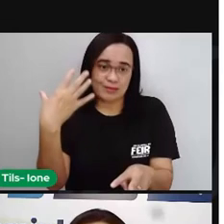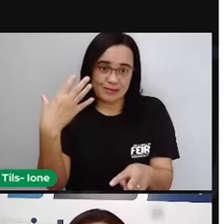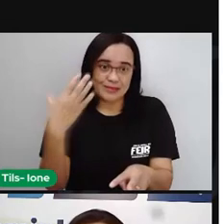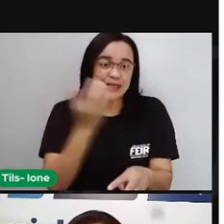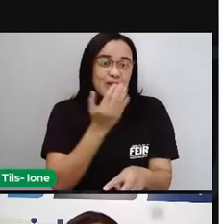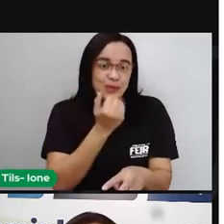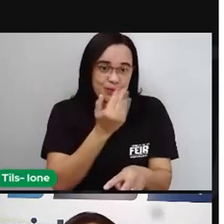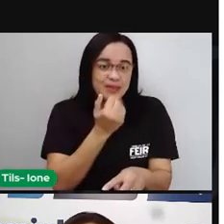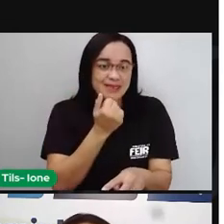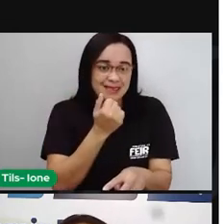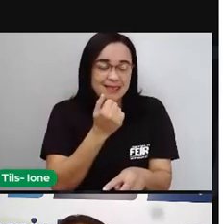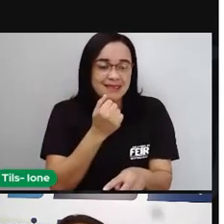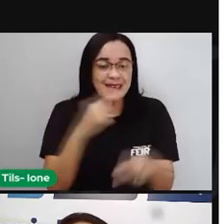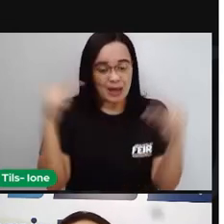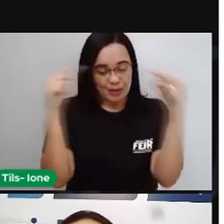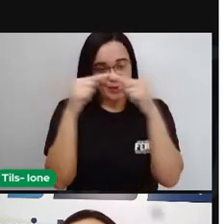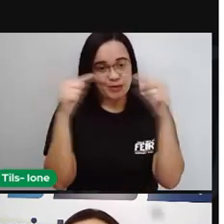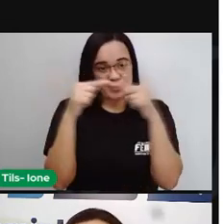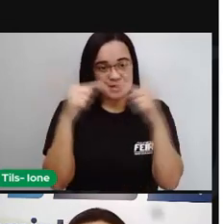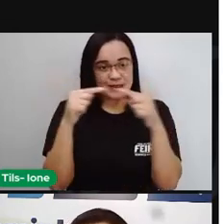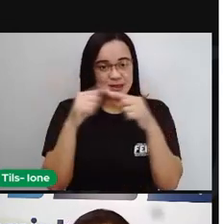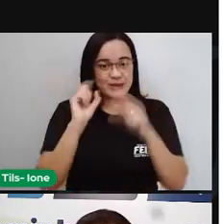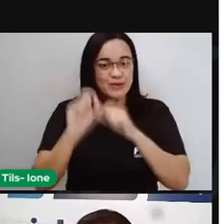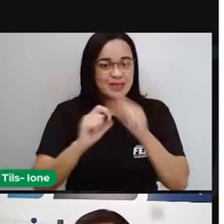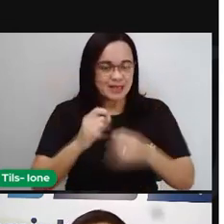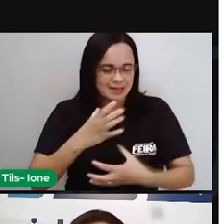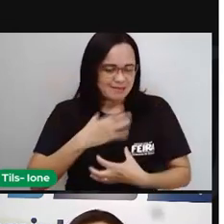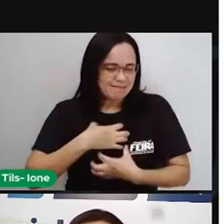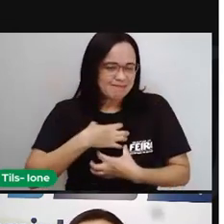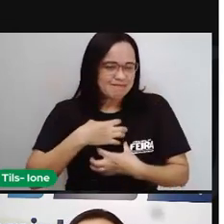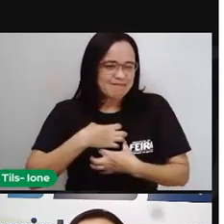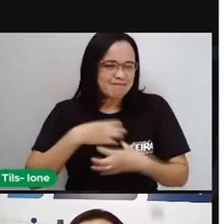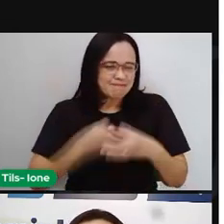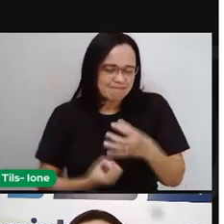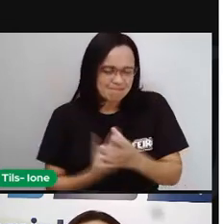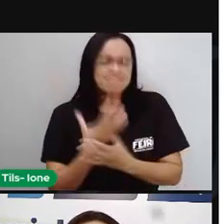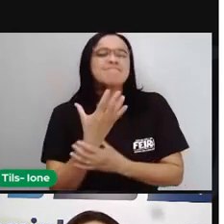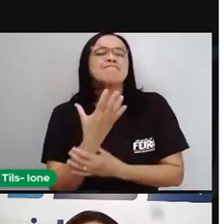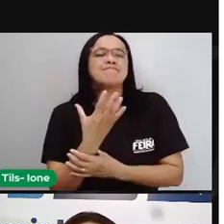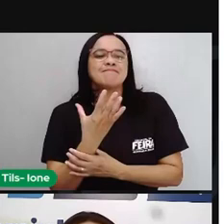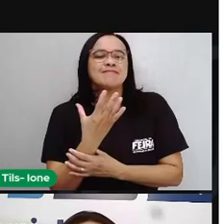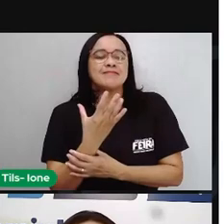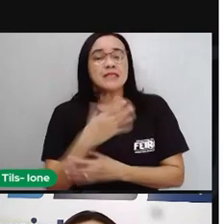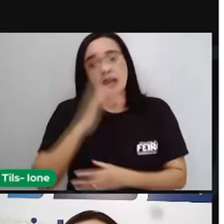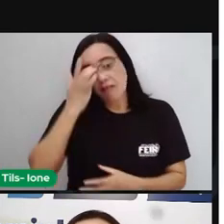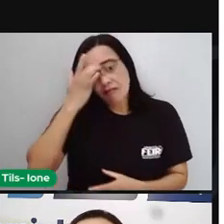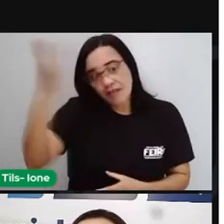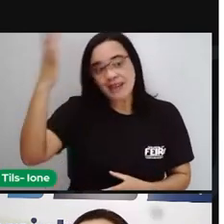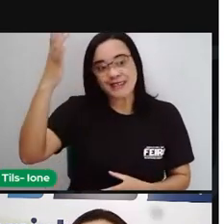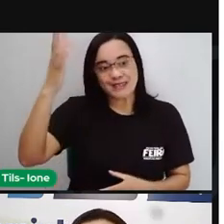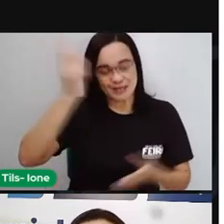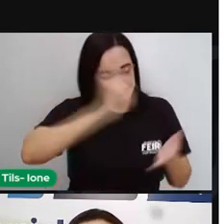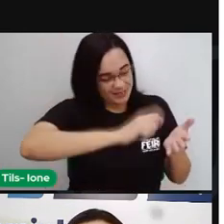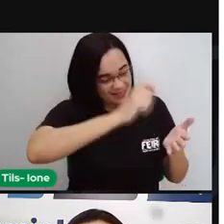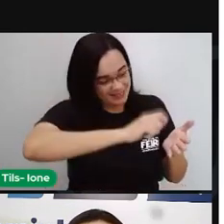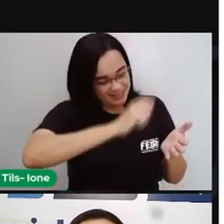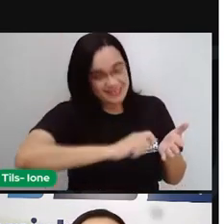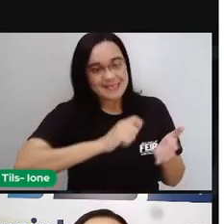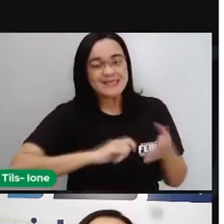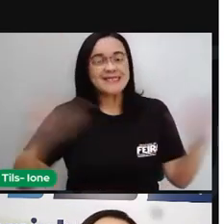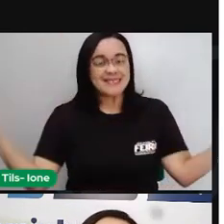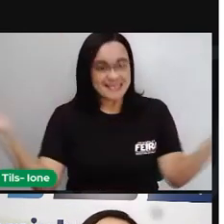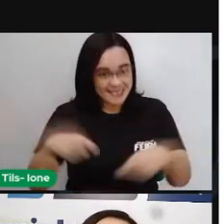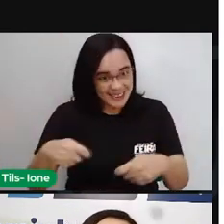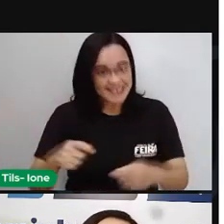que os nossos sentimentos e emoções apareçam. E aí facilite na hora que a gente vai produzir, na hora que a gente vai escrever